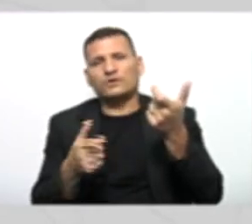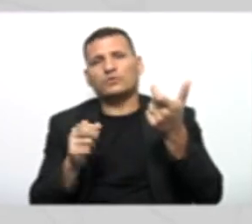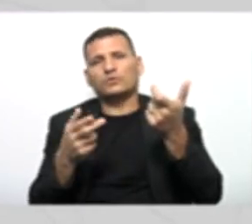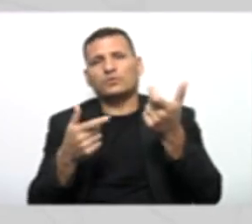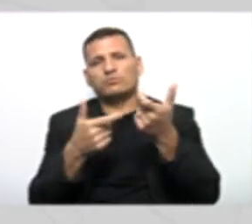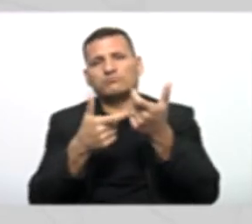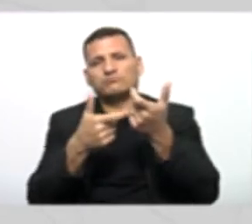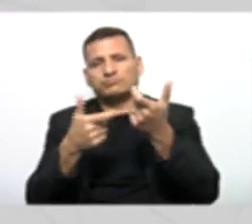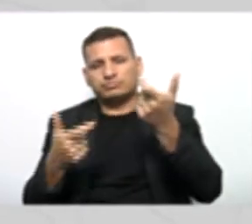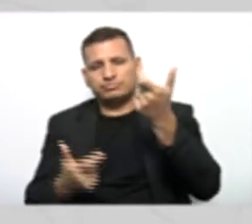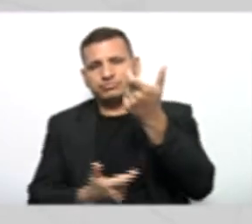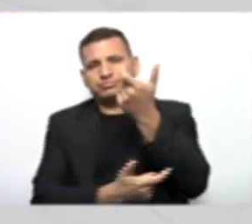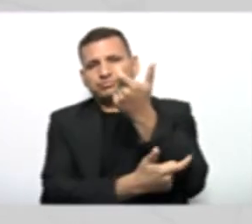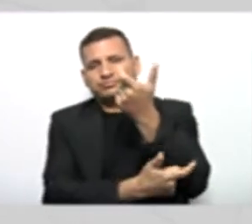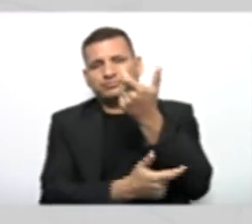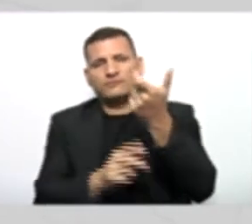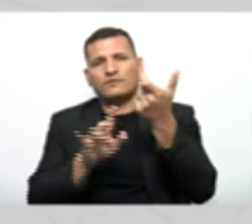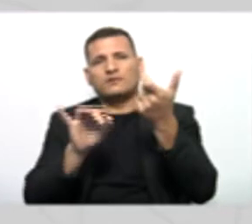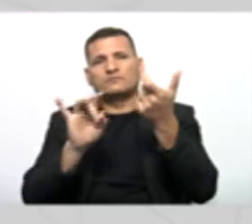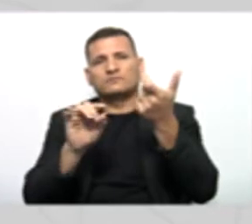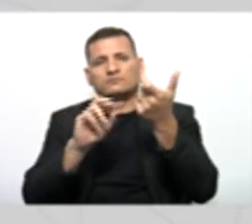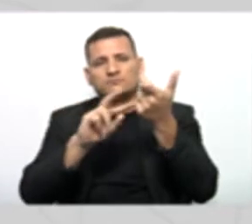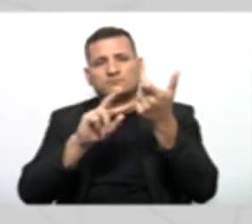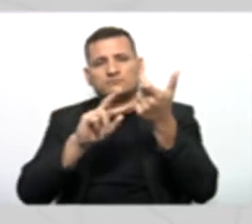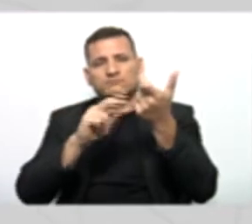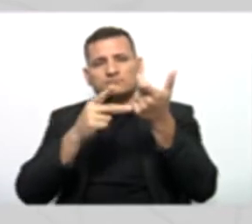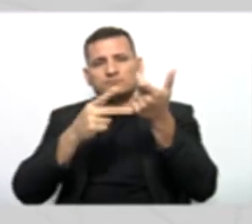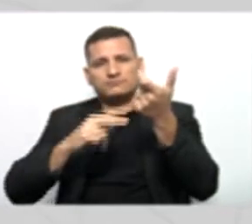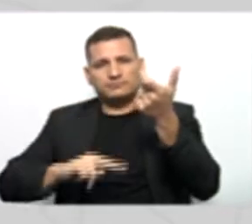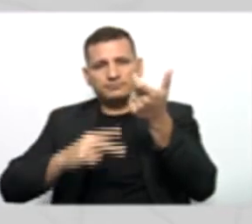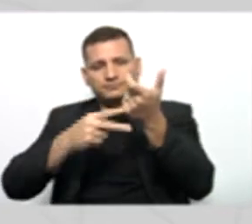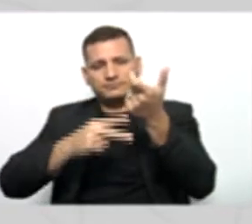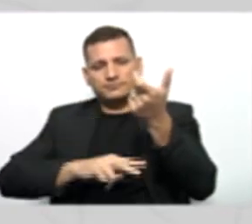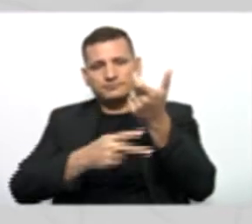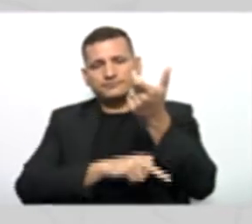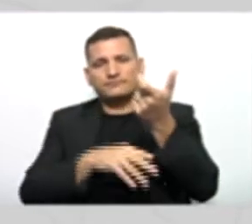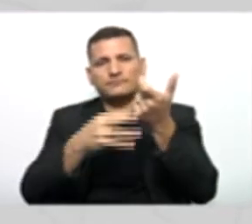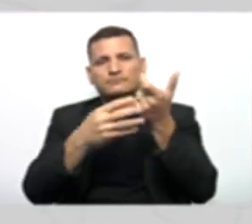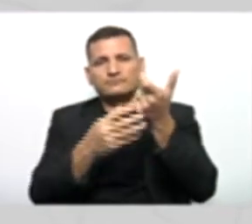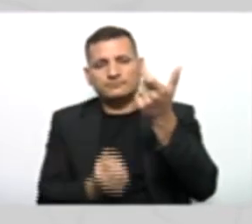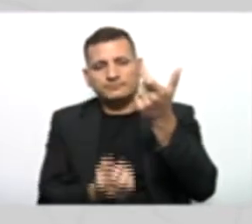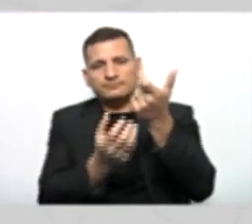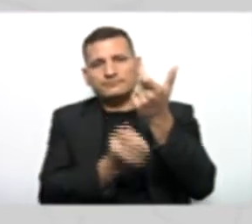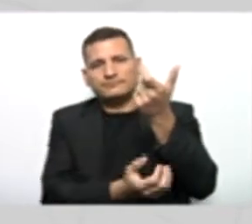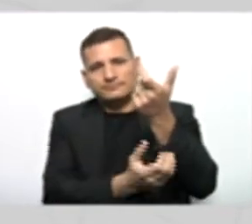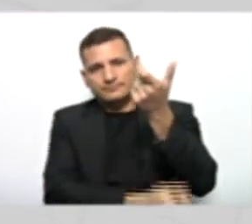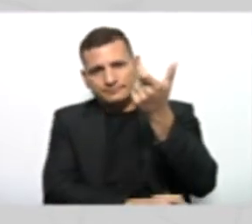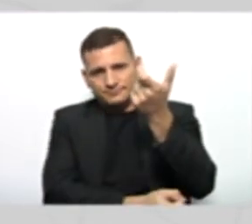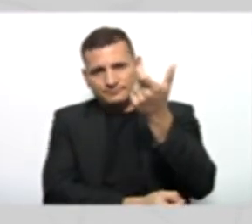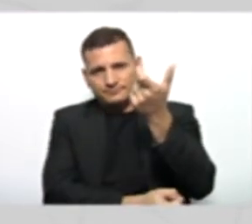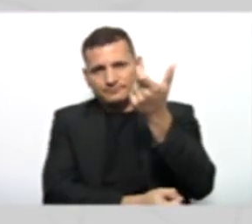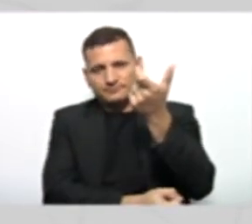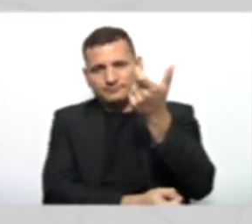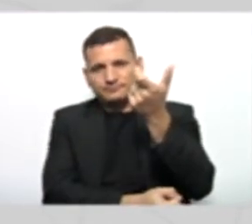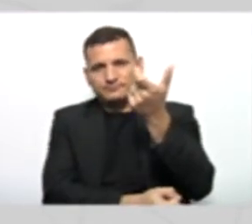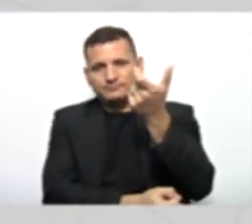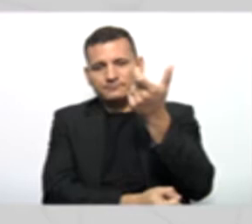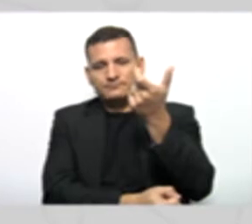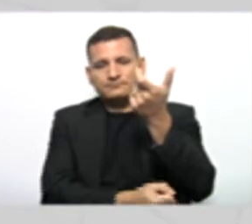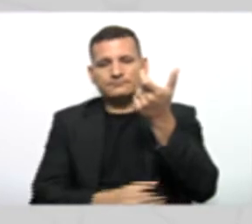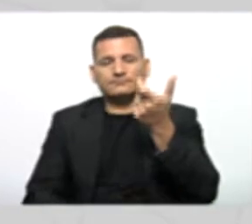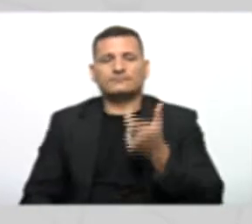classes filhas que vão herdar, elas vão receber as características da classe pai. Então,